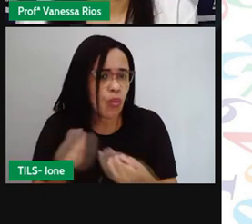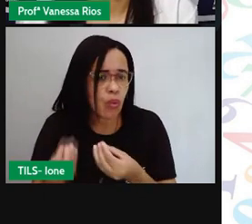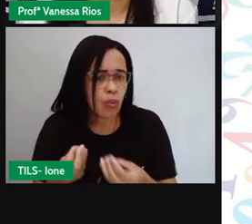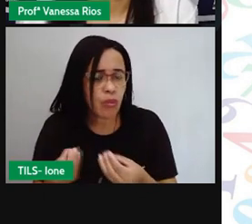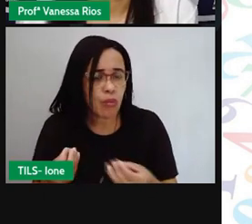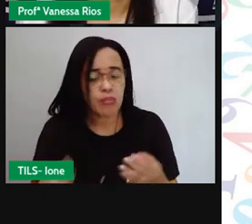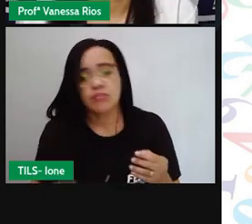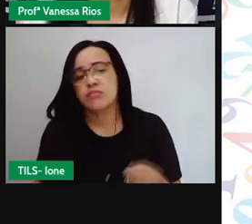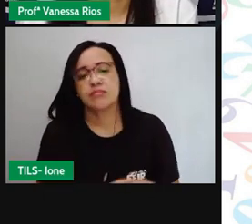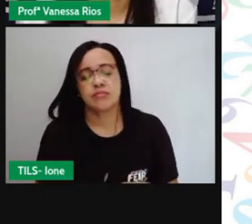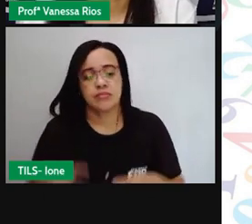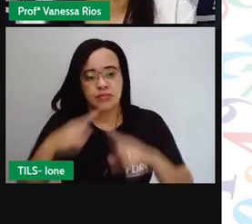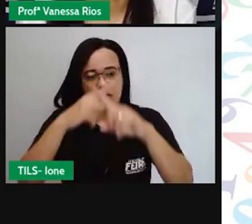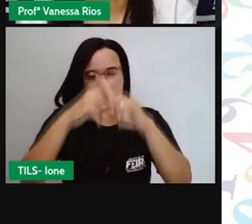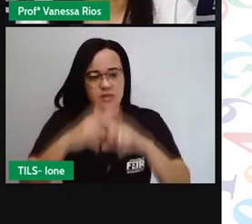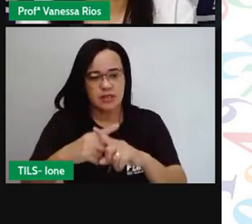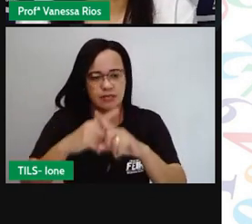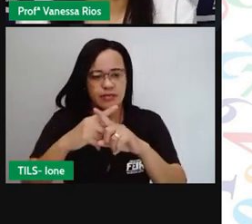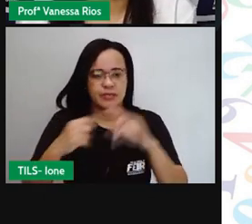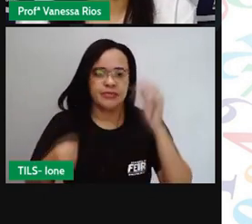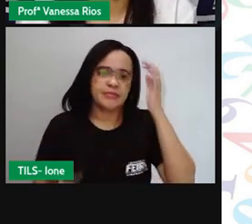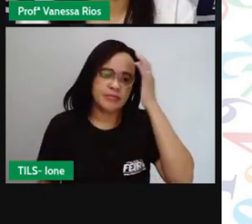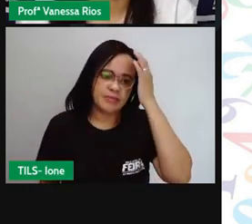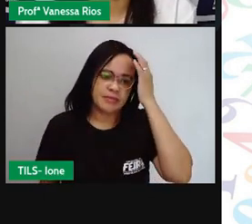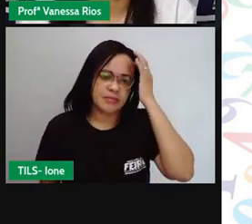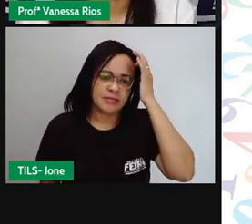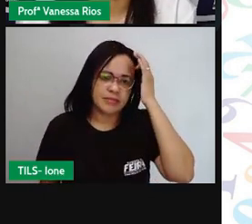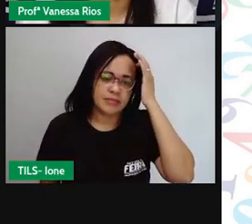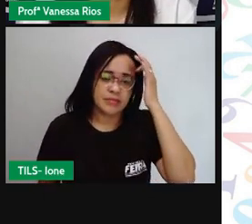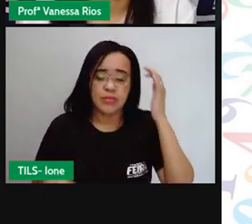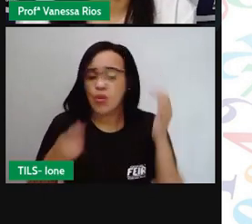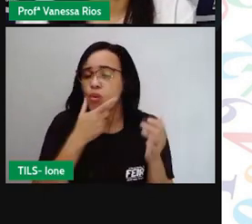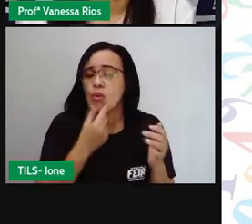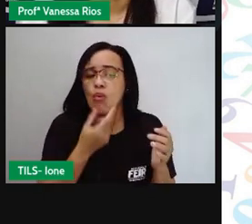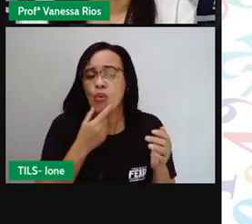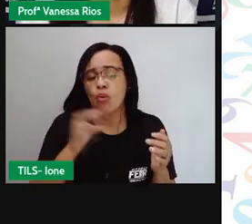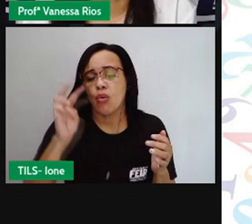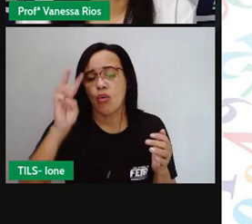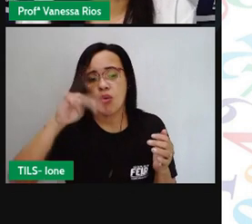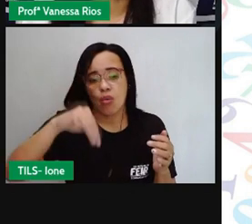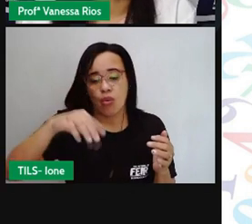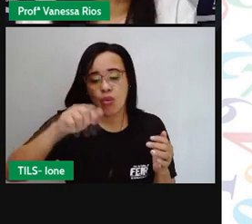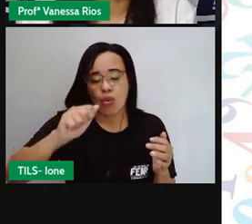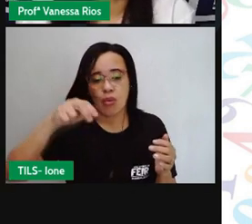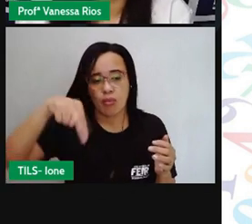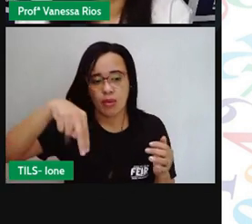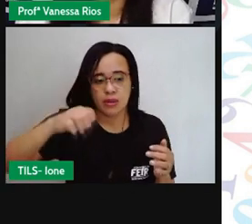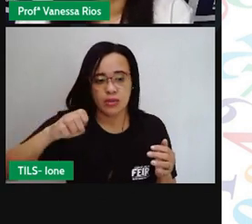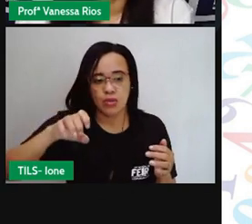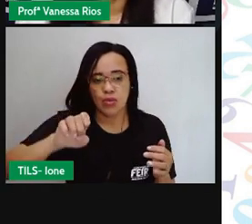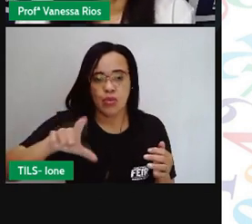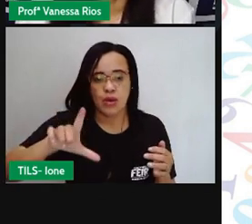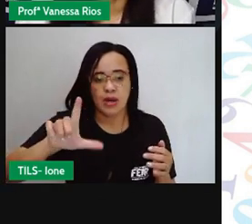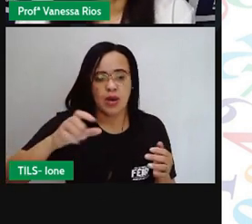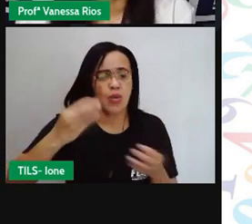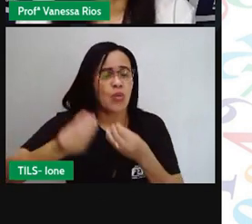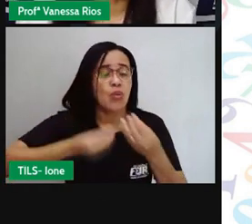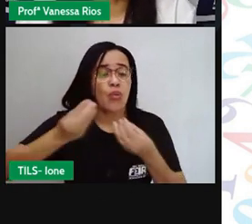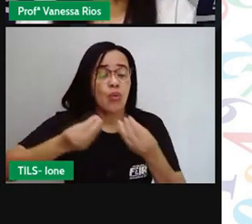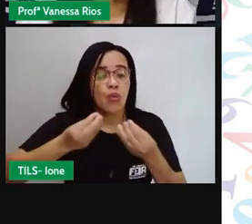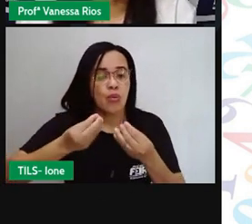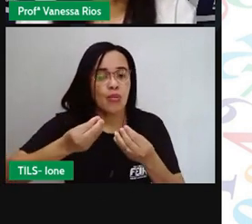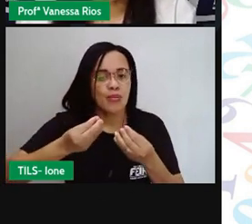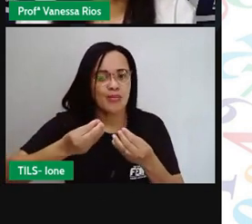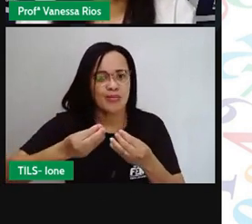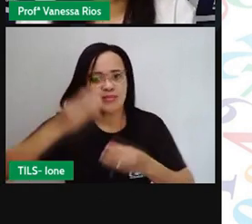Vamos lá observar por onde Manoel vai passar seguindo as orientações que vão ser dadas. Então ele vai